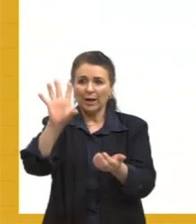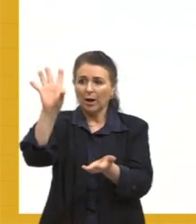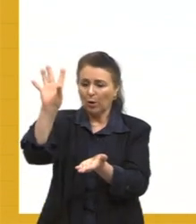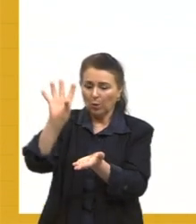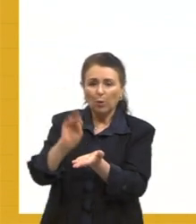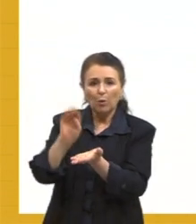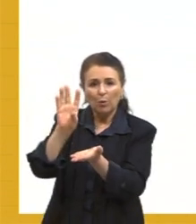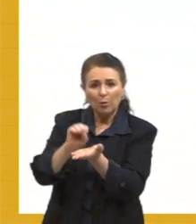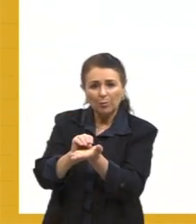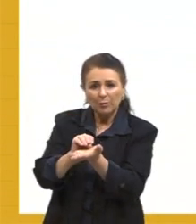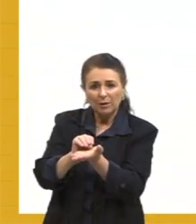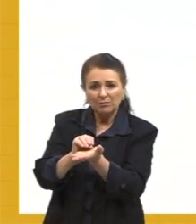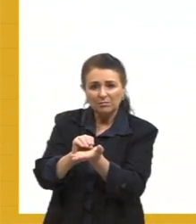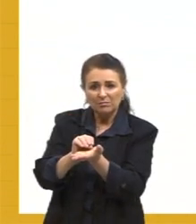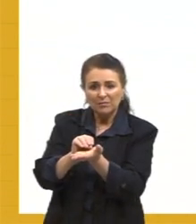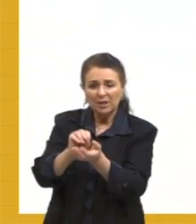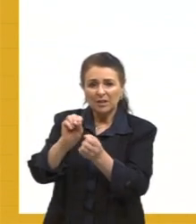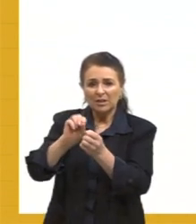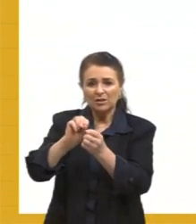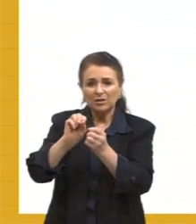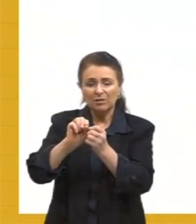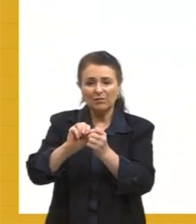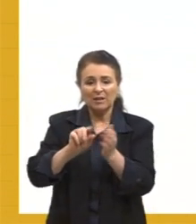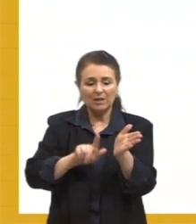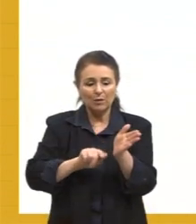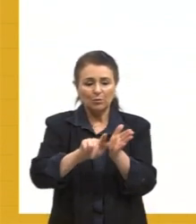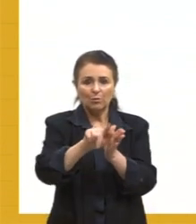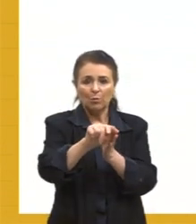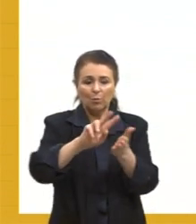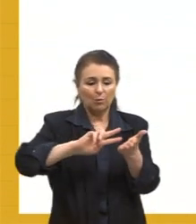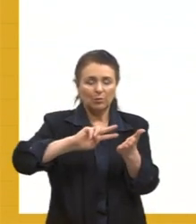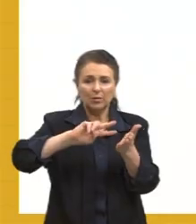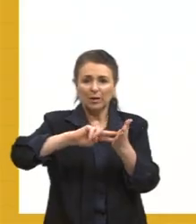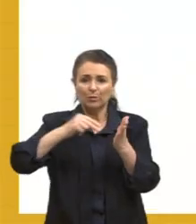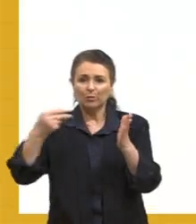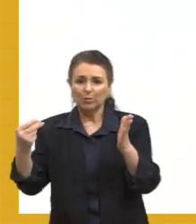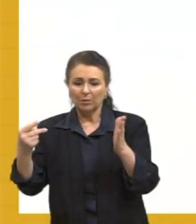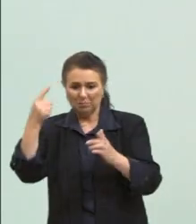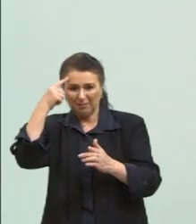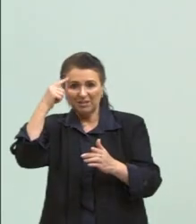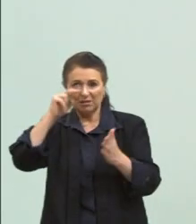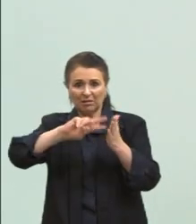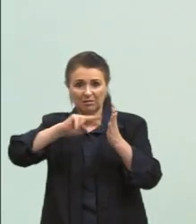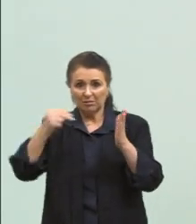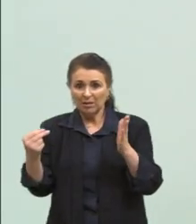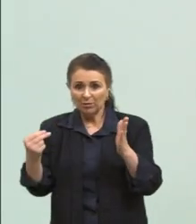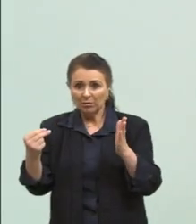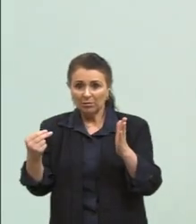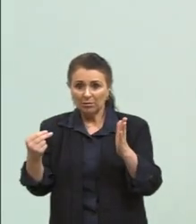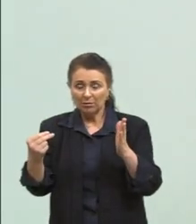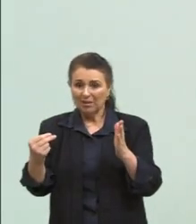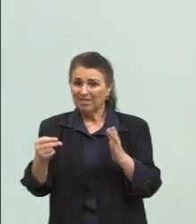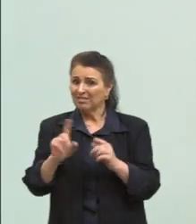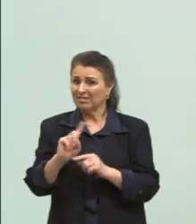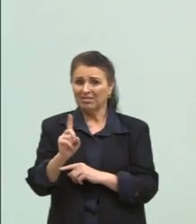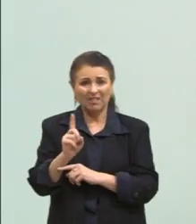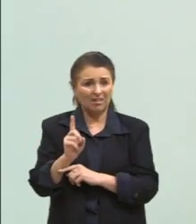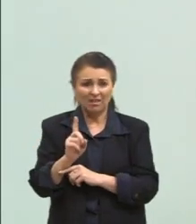que a gente faz às vezes lá no Google Tradutor, coloca lá e acha que está traduzido. Não, muitas vezes não fica,